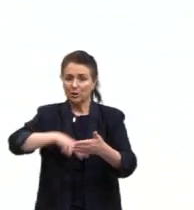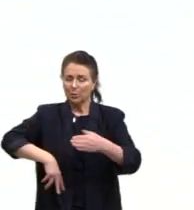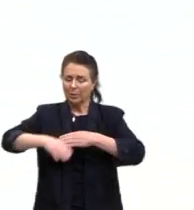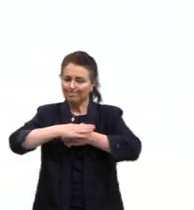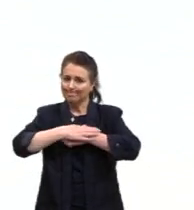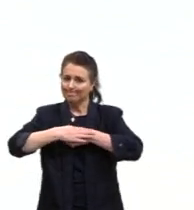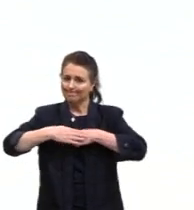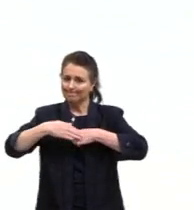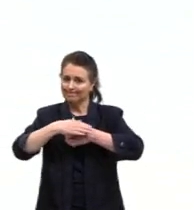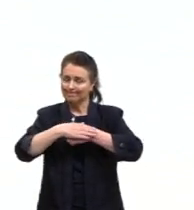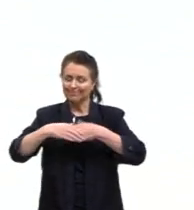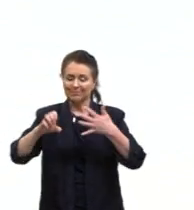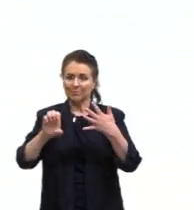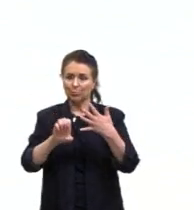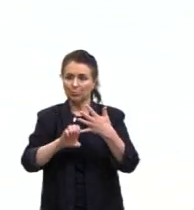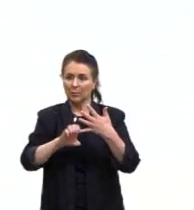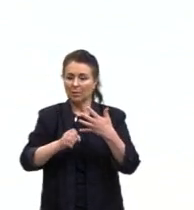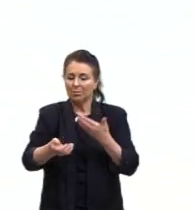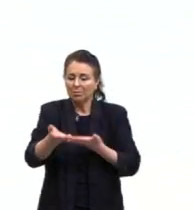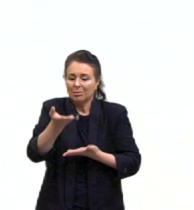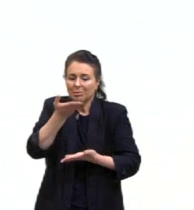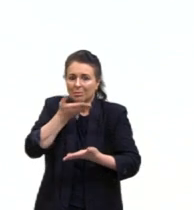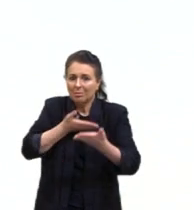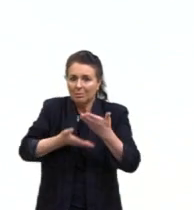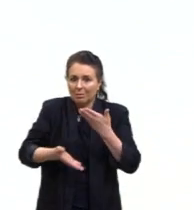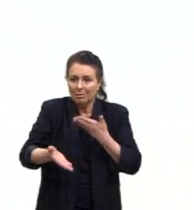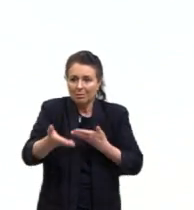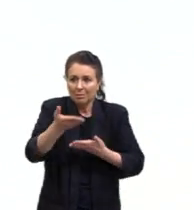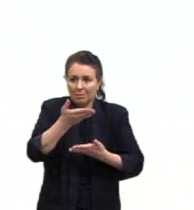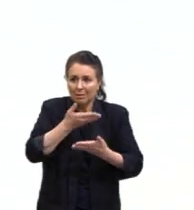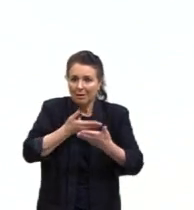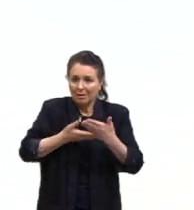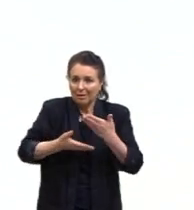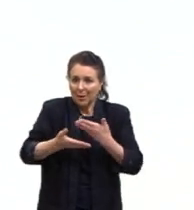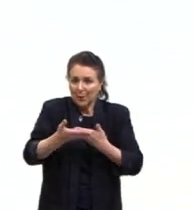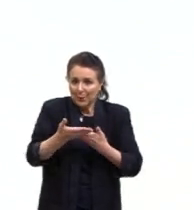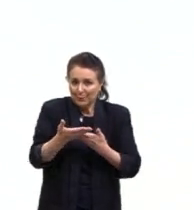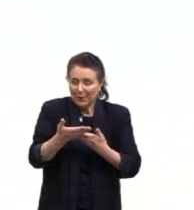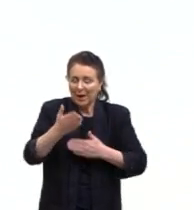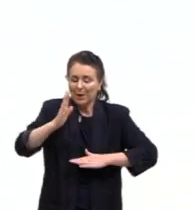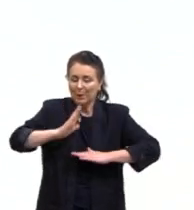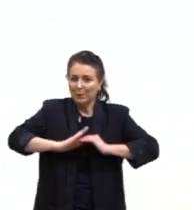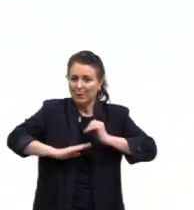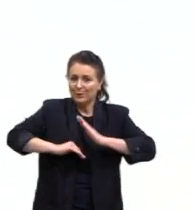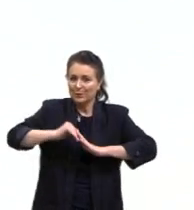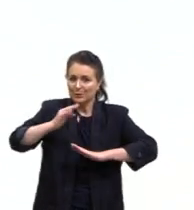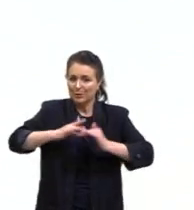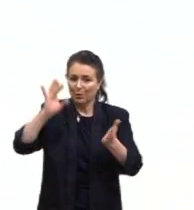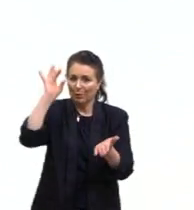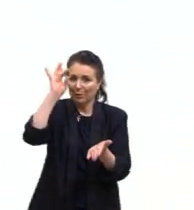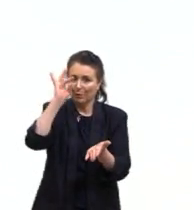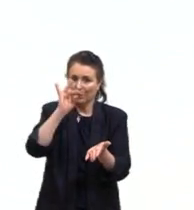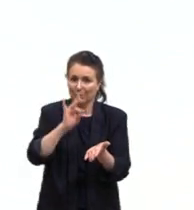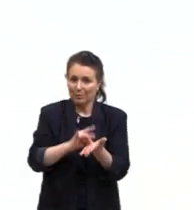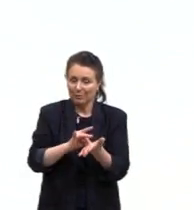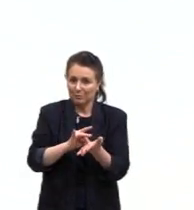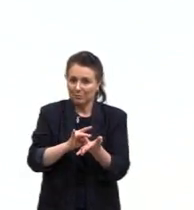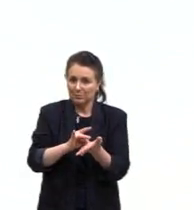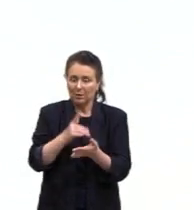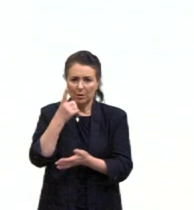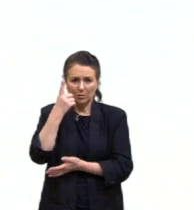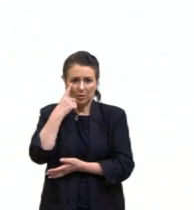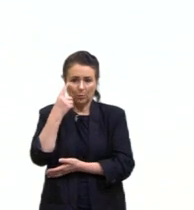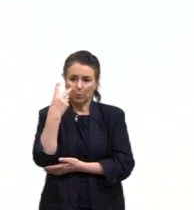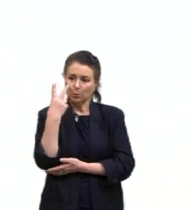e E, integrar o suporte em sua constituição. Então, gente, quando nós olhamos para